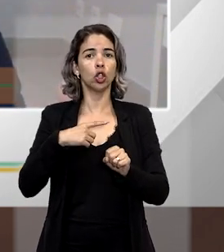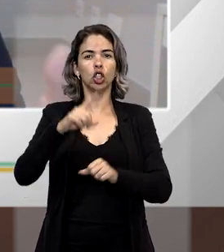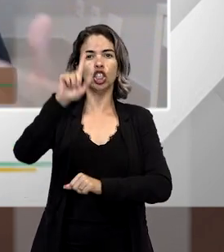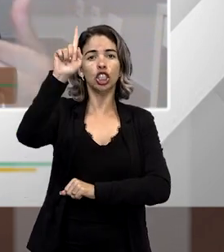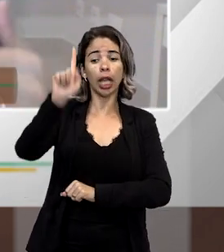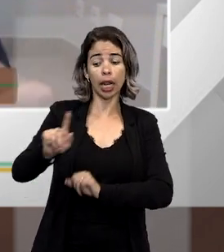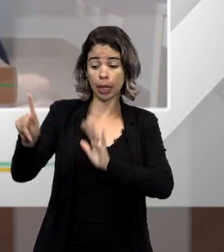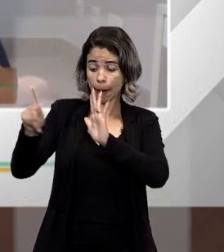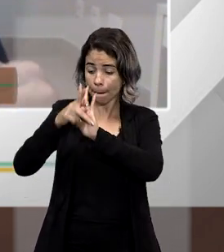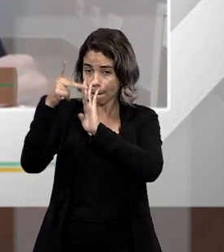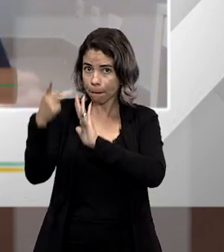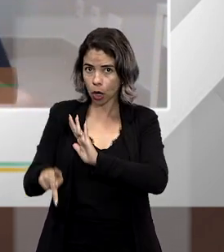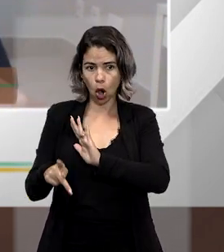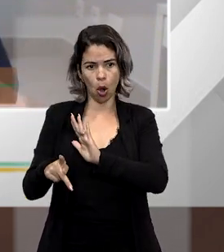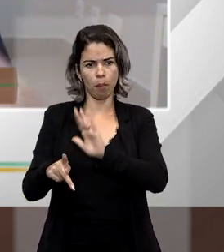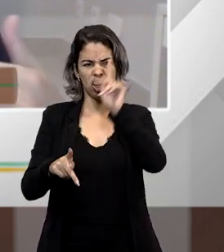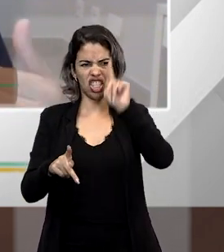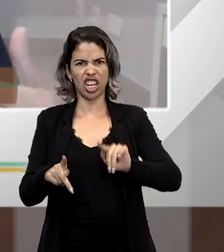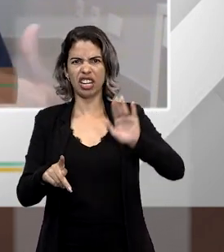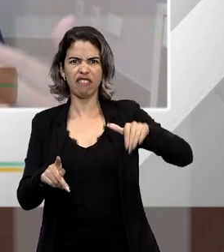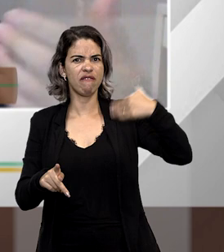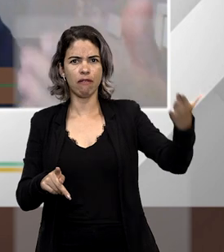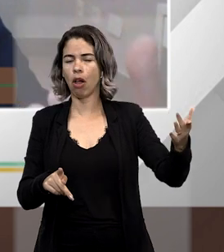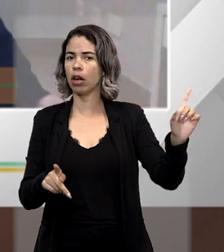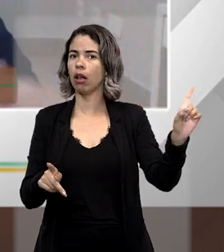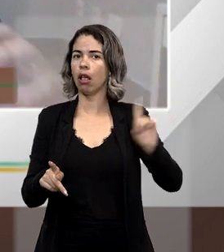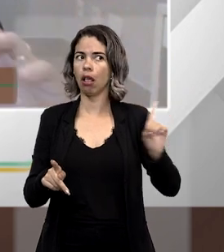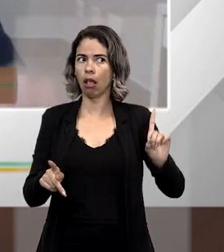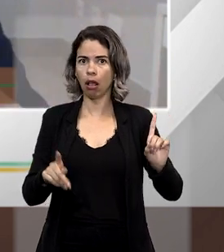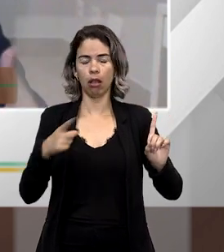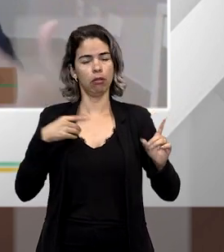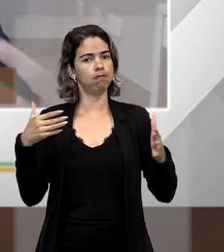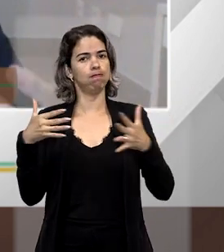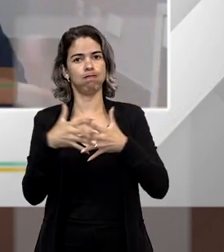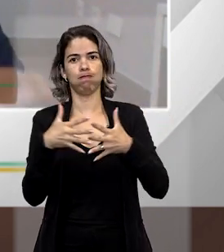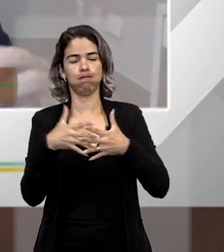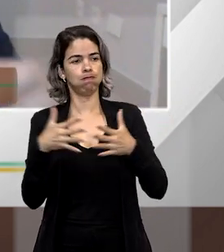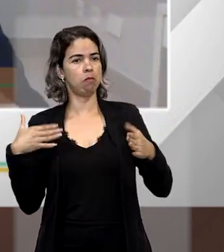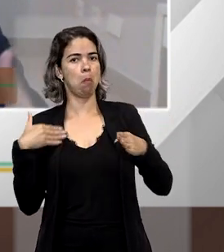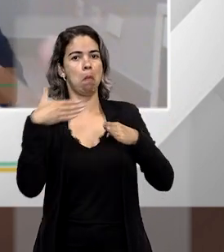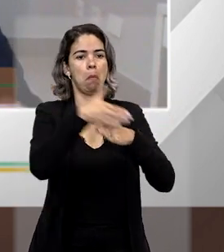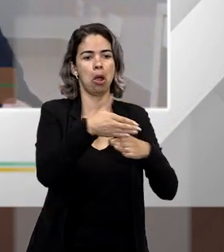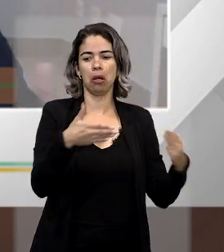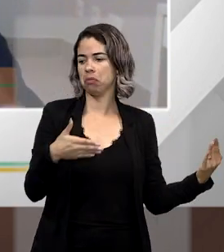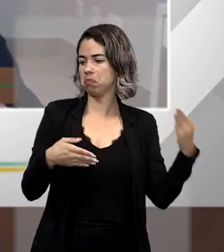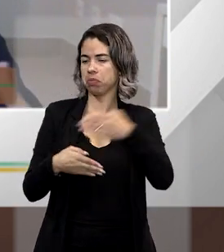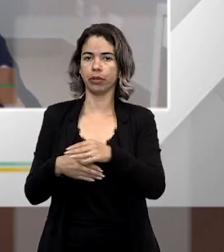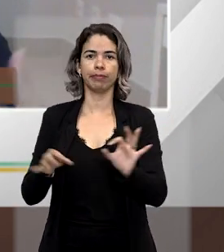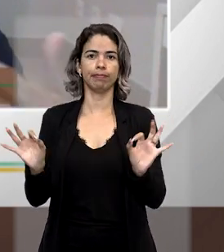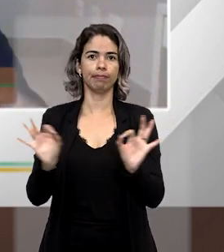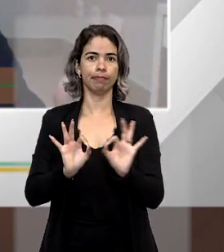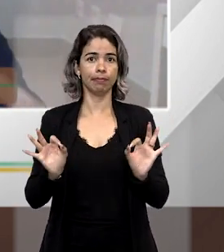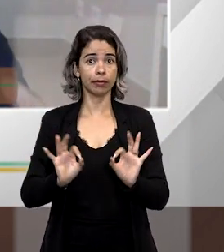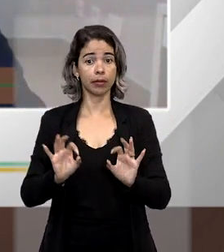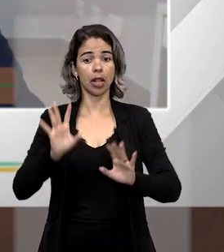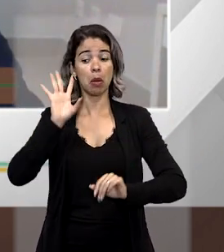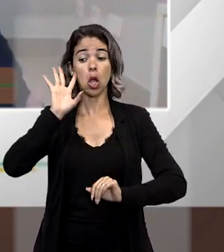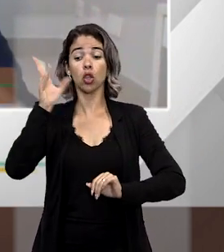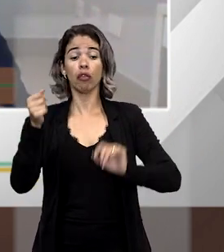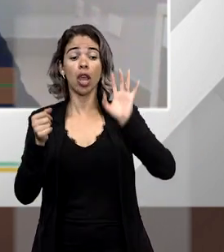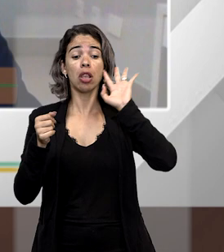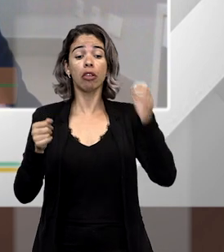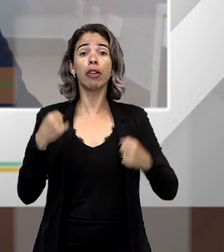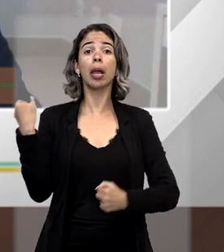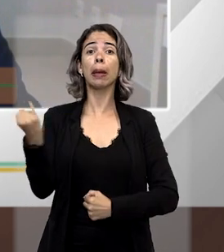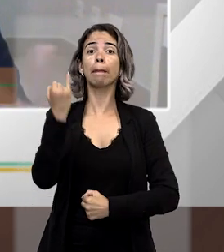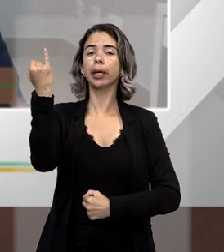ingerências estrangeiras para que um estrangeiro não possa ser alcançado ou levado a alcançar postos de decisão